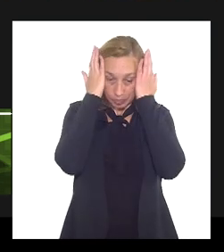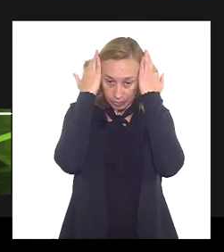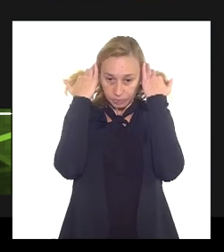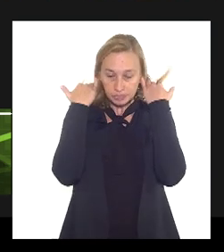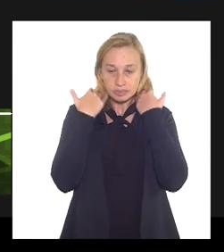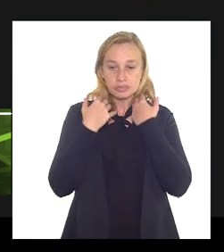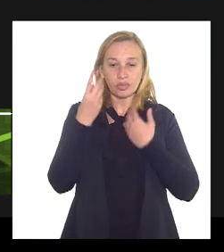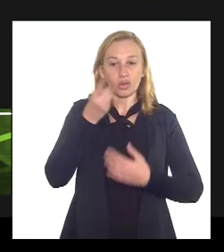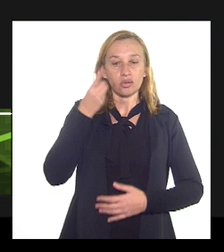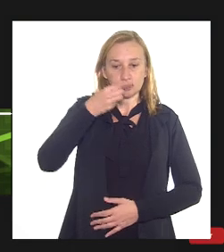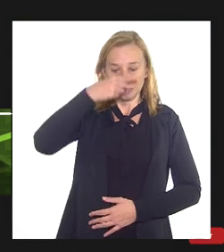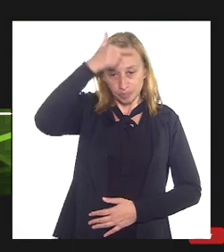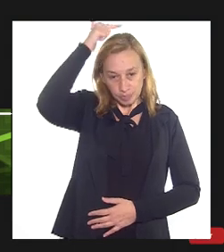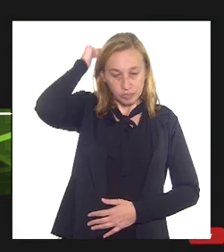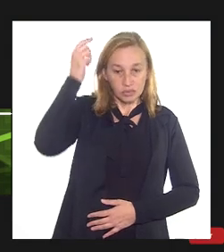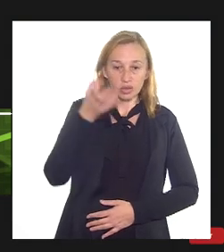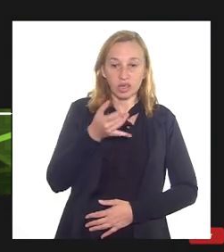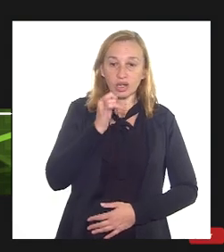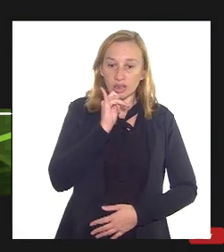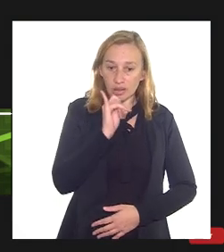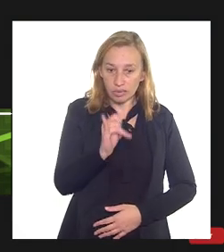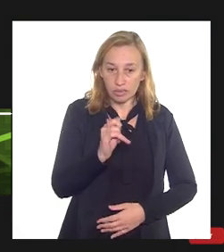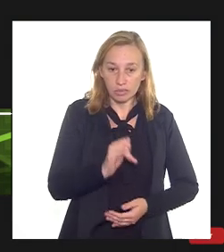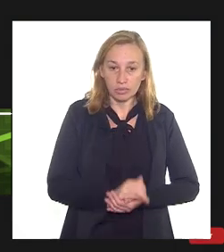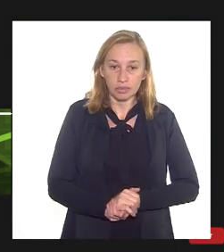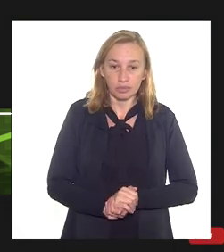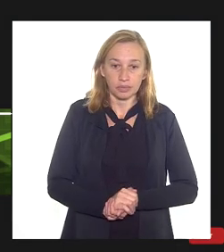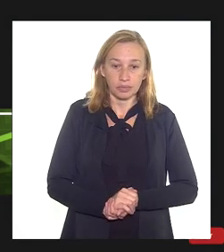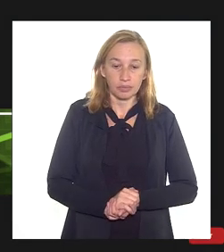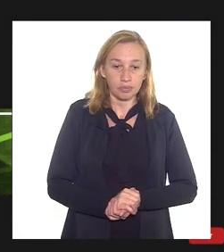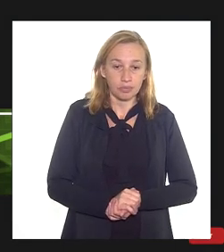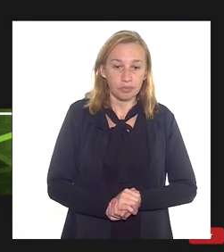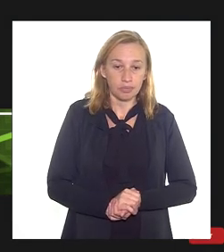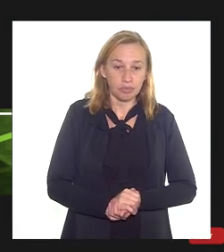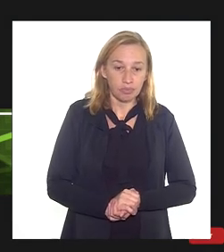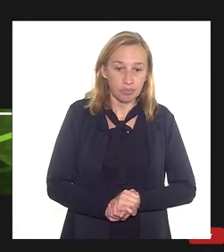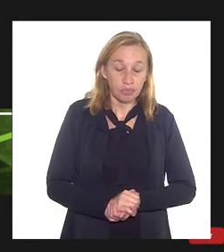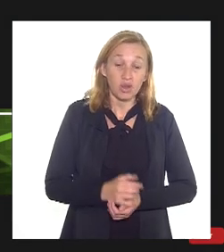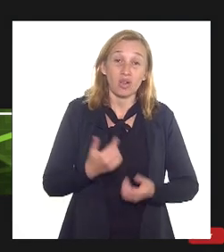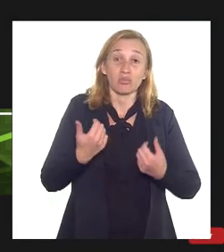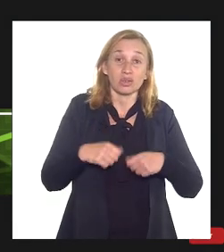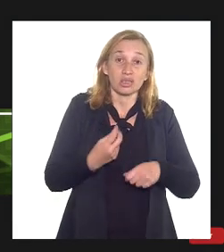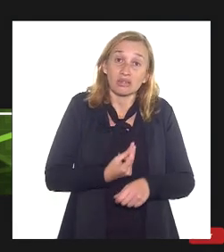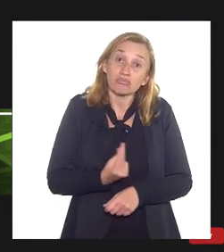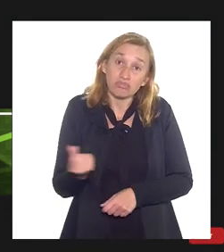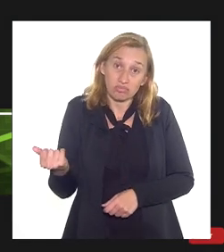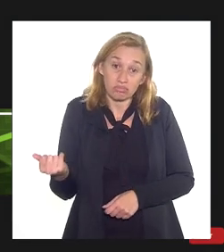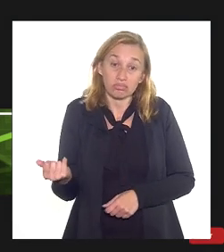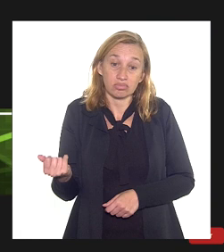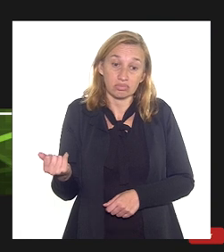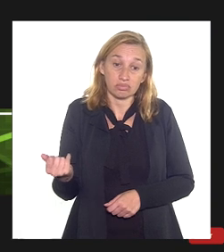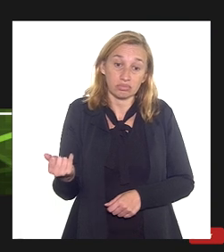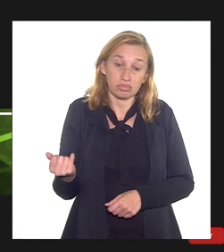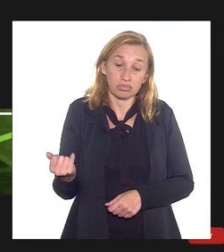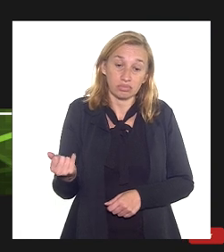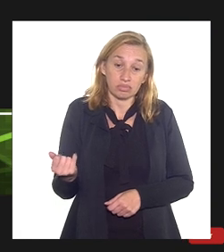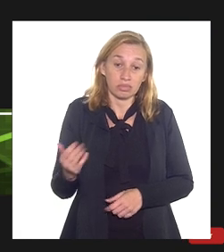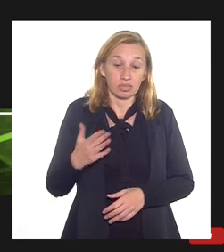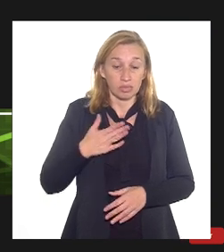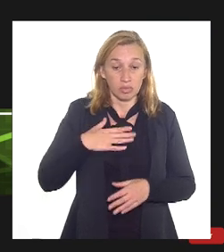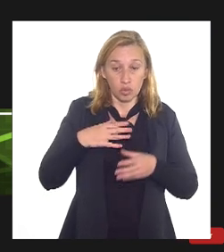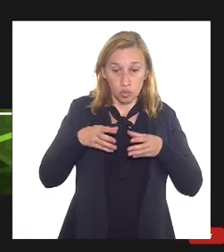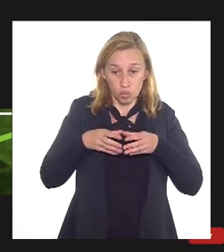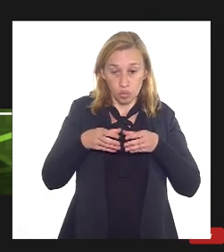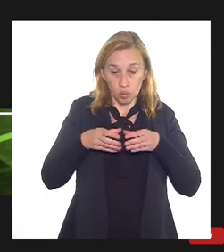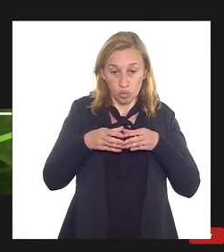deputado Luiz Paulo eu queria só informar vossa excelência que eu também vou precisar me ausentar agora e a equipe a minha equipe